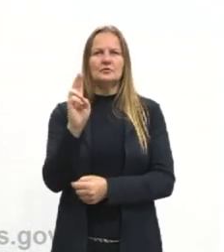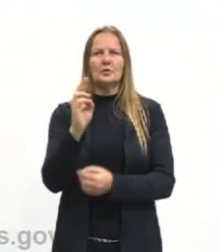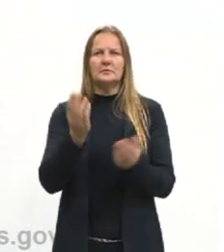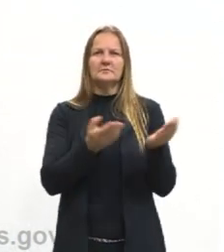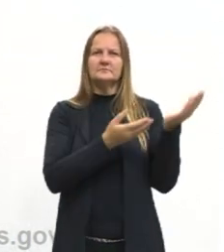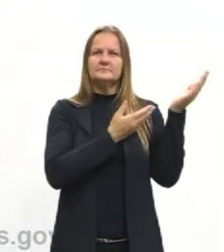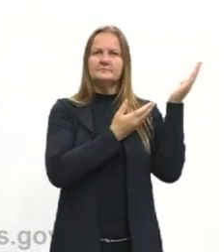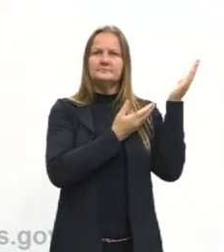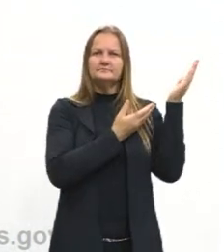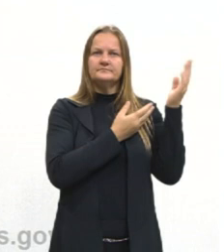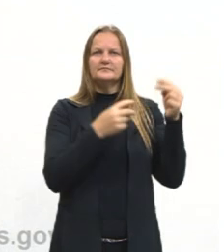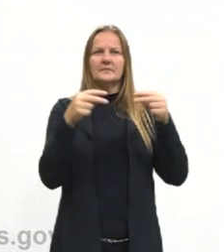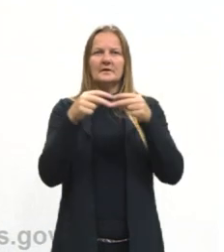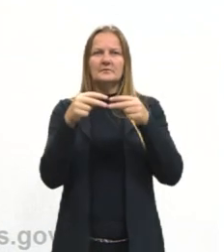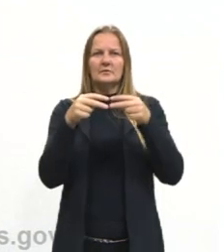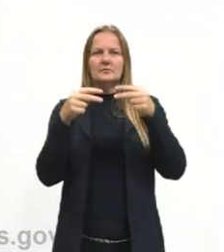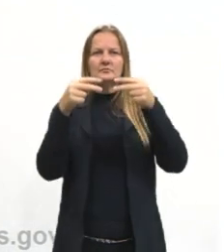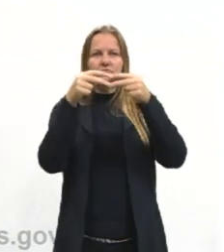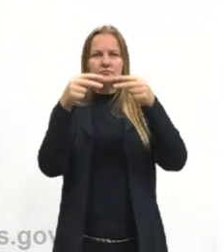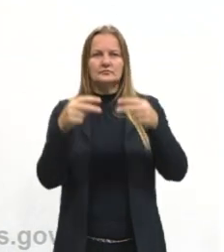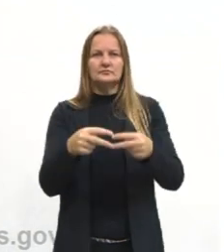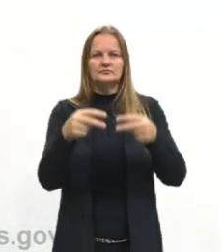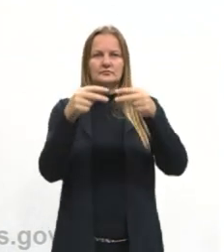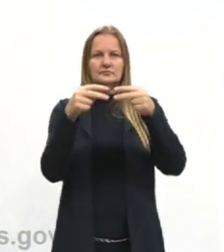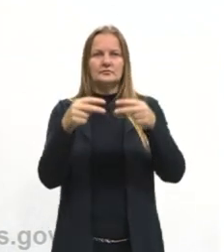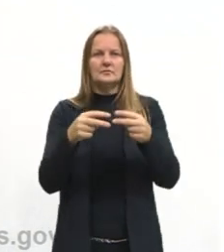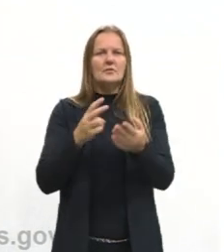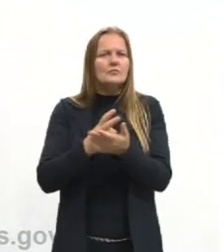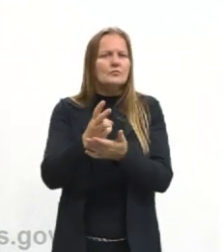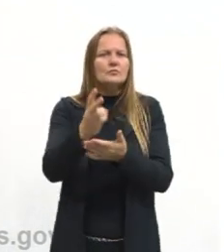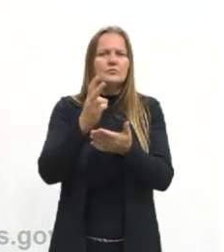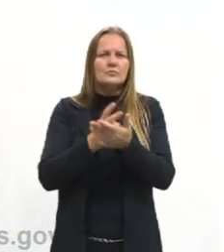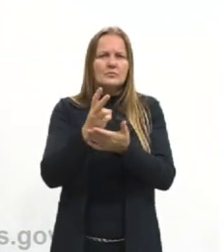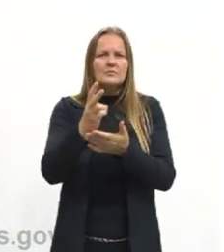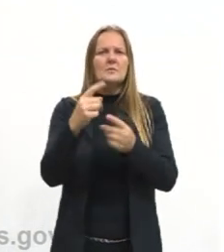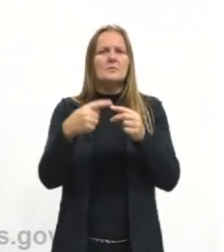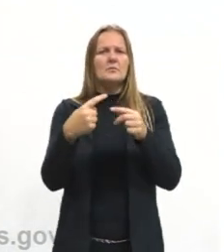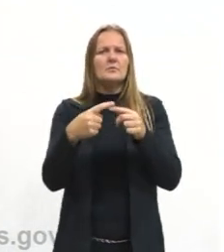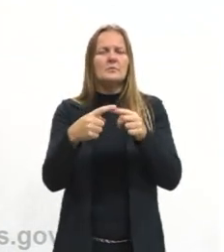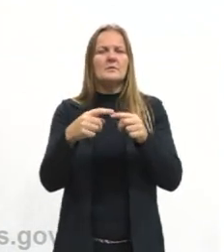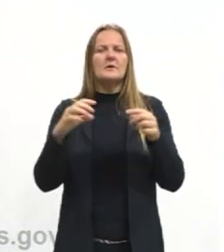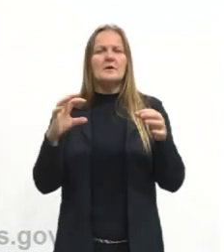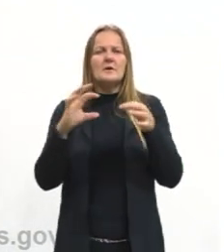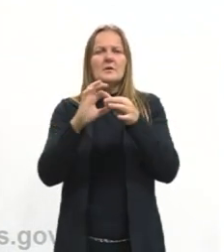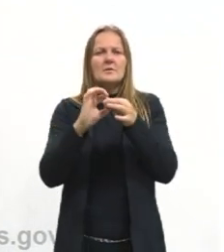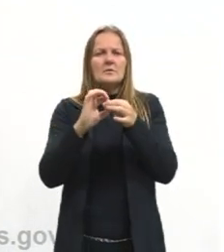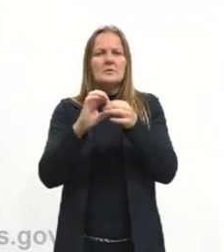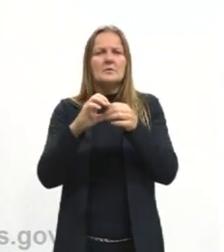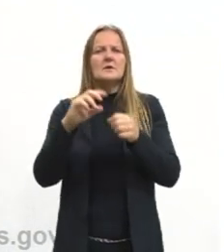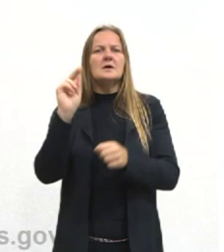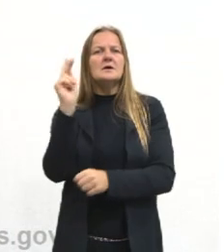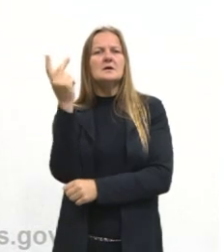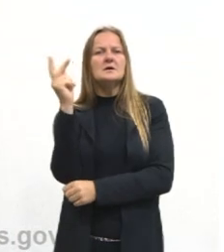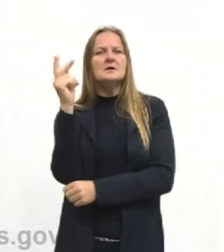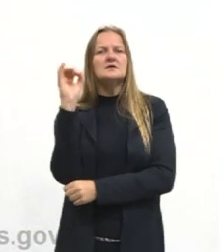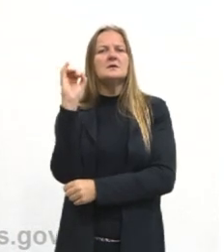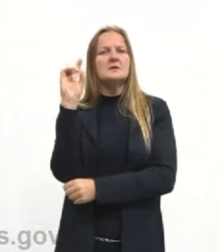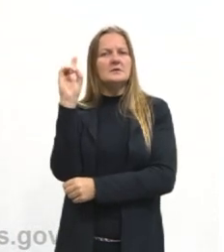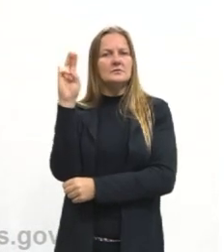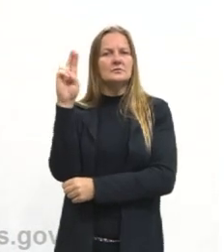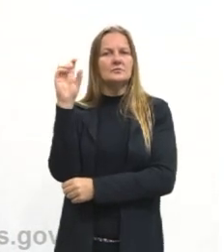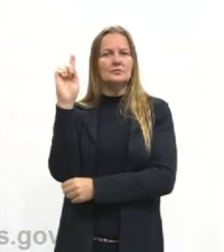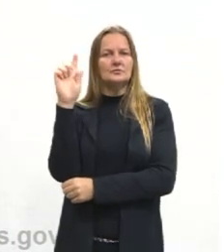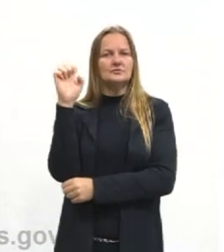o dipolo-dipolo ou dipolo permanente, as ligações de hidrogênio, que quem estudou alguns